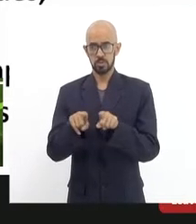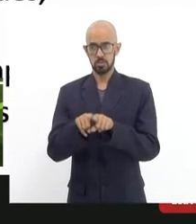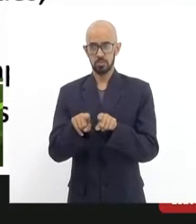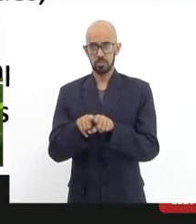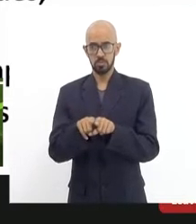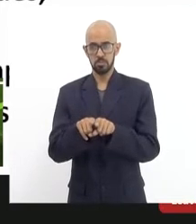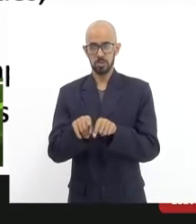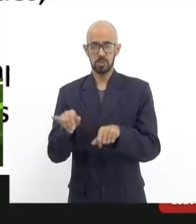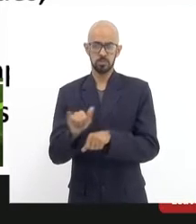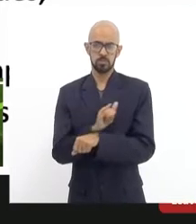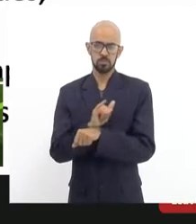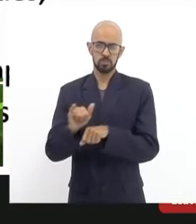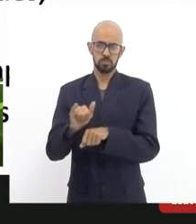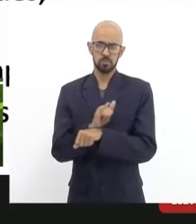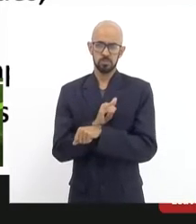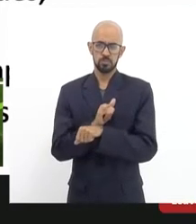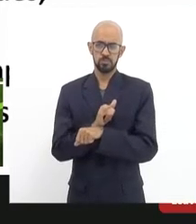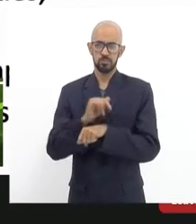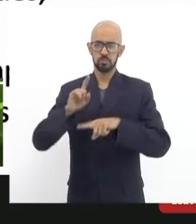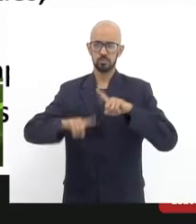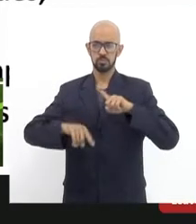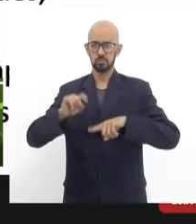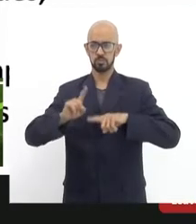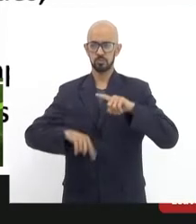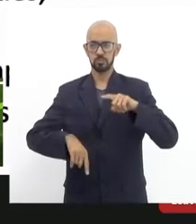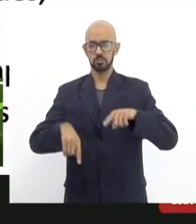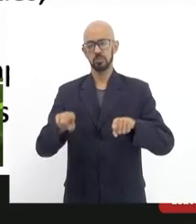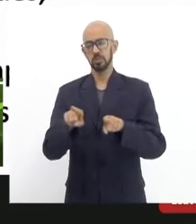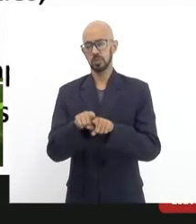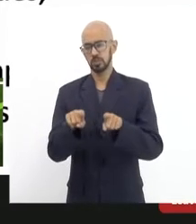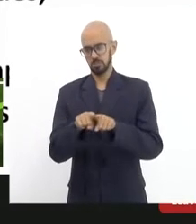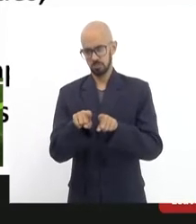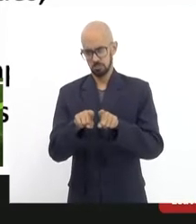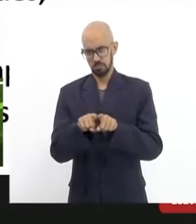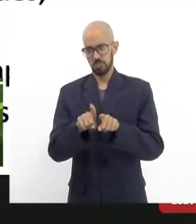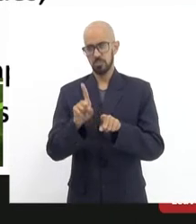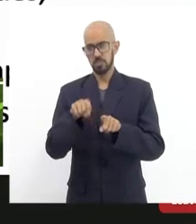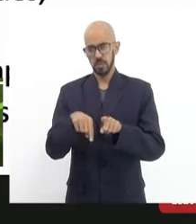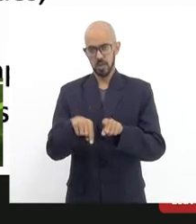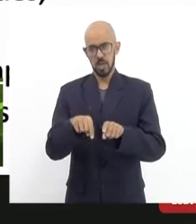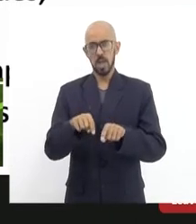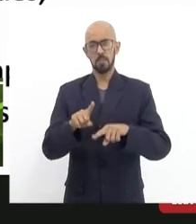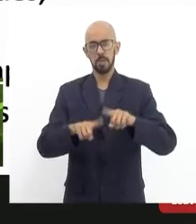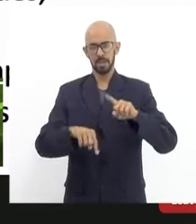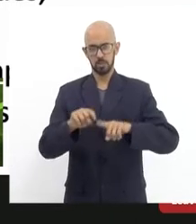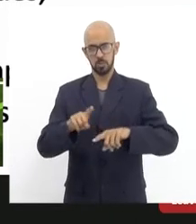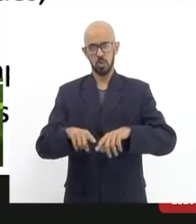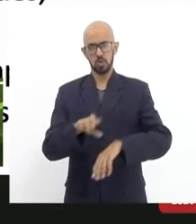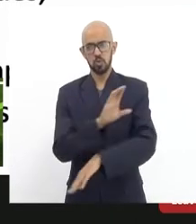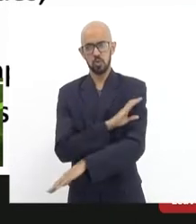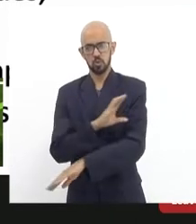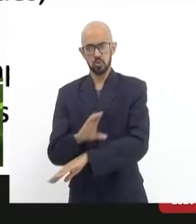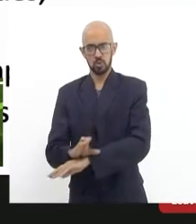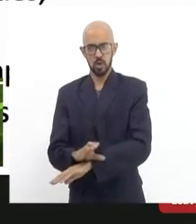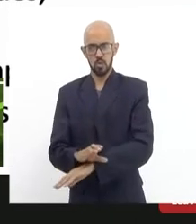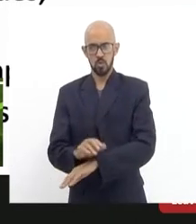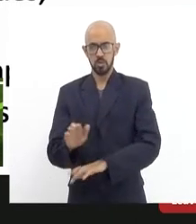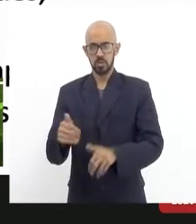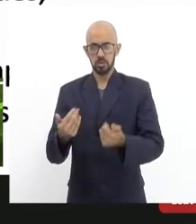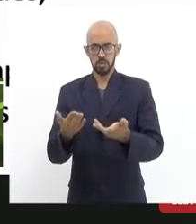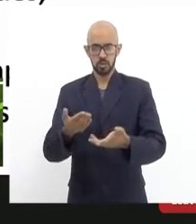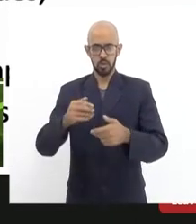mecanismos e acessórios. Ele tomba mecanismos e acessórios. Ou seja, esse negócio de modernização